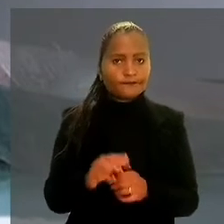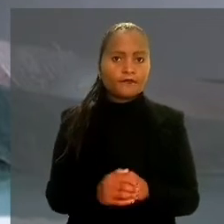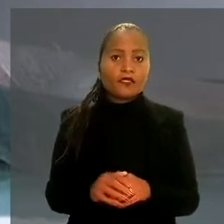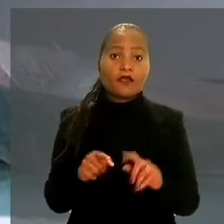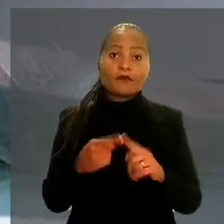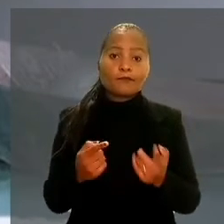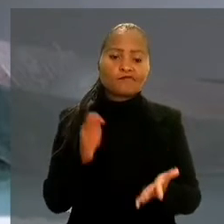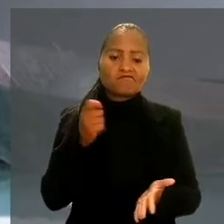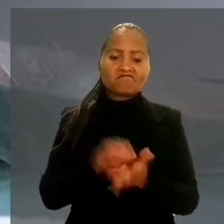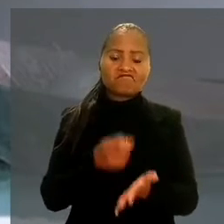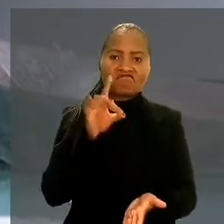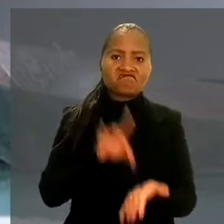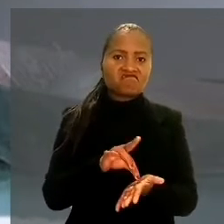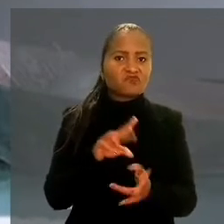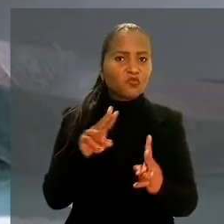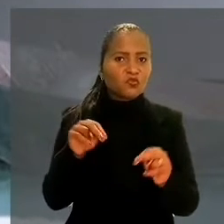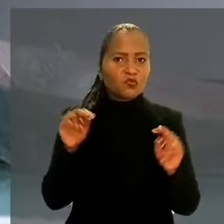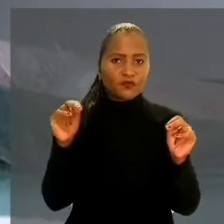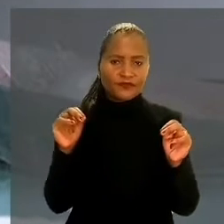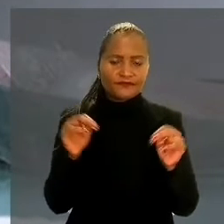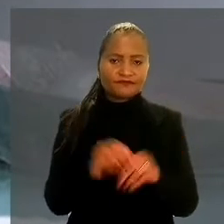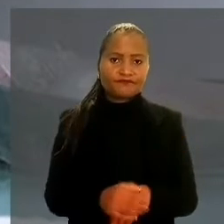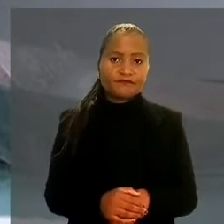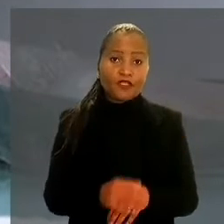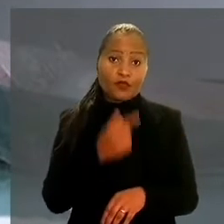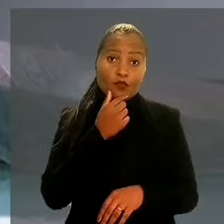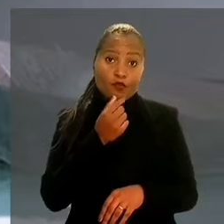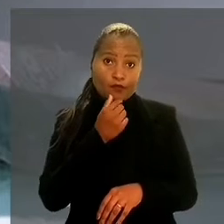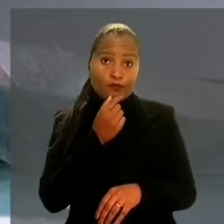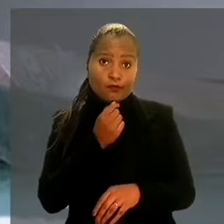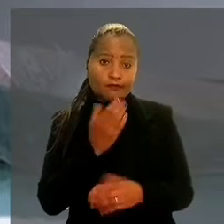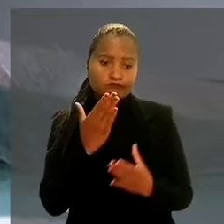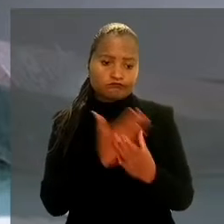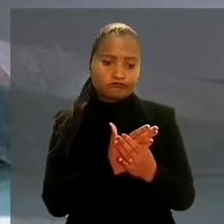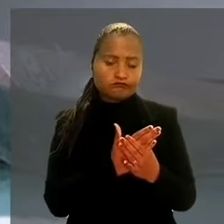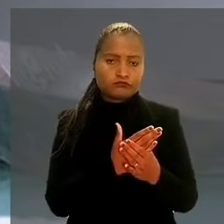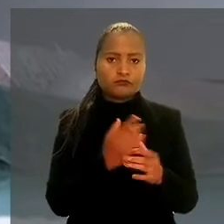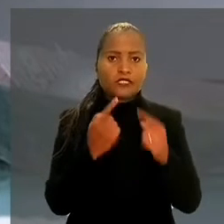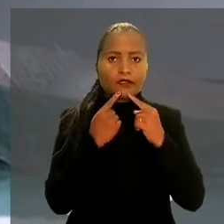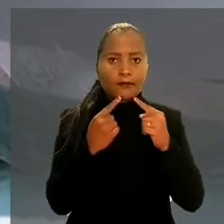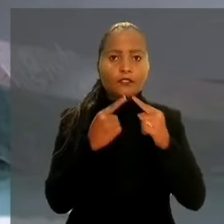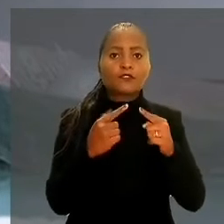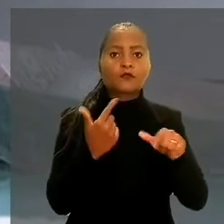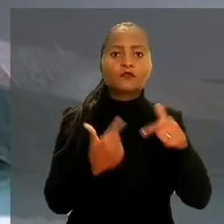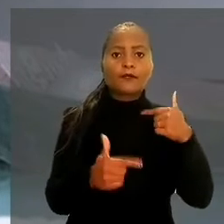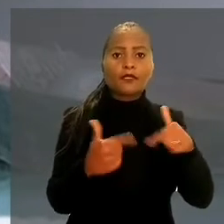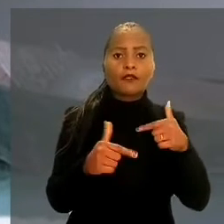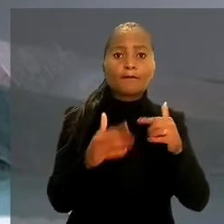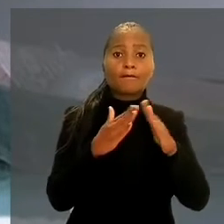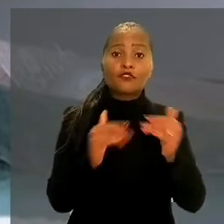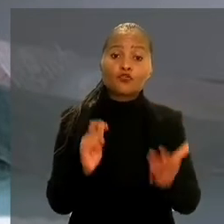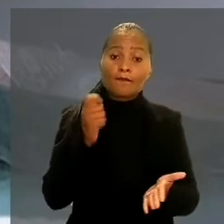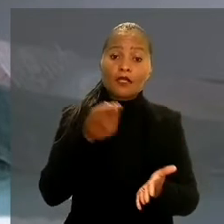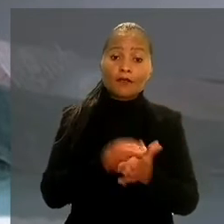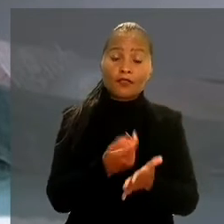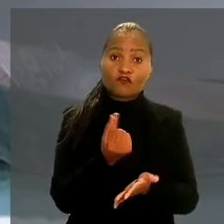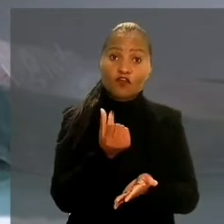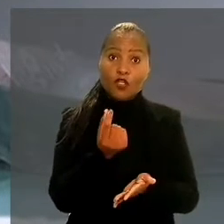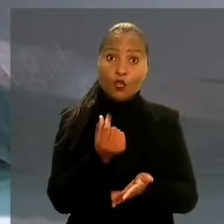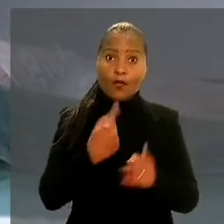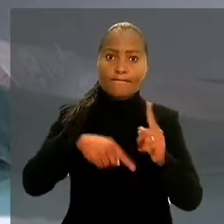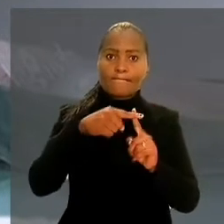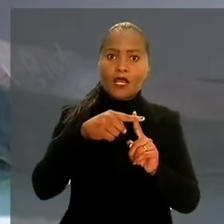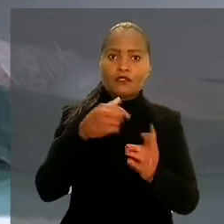reais. Mas o pagamento nunca foi feito. O empregado ingressou com a reclamação trabalhista em que pedia o pagamento do valor